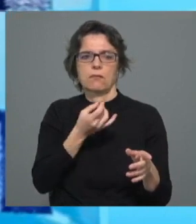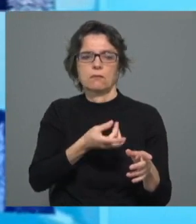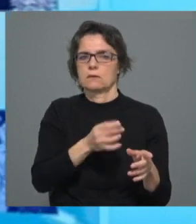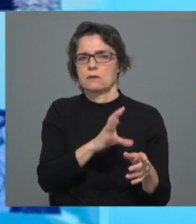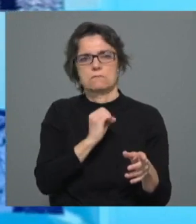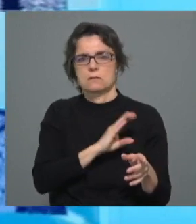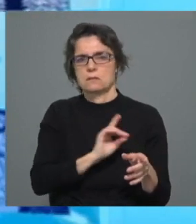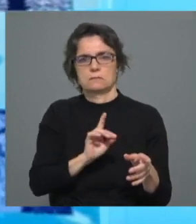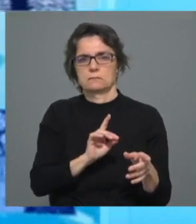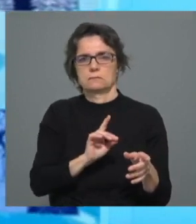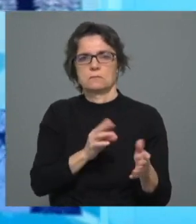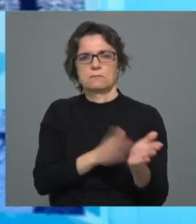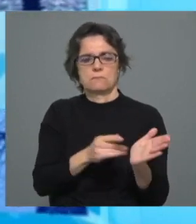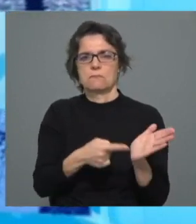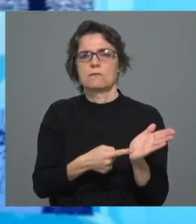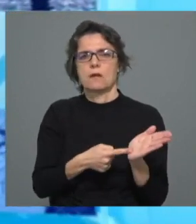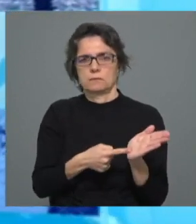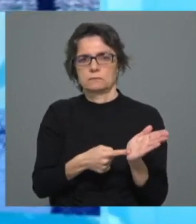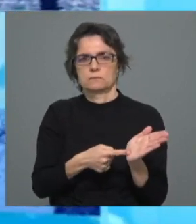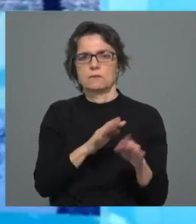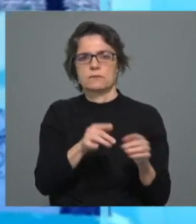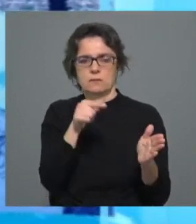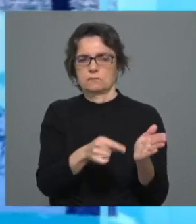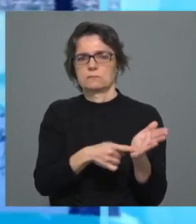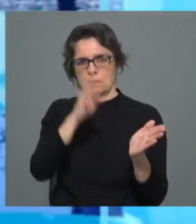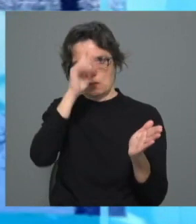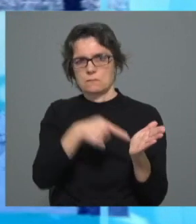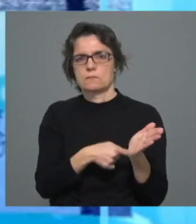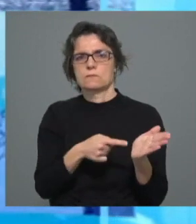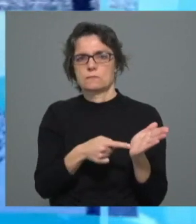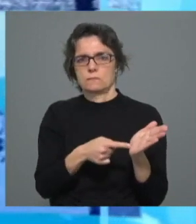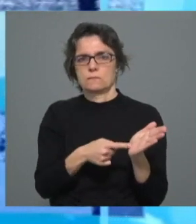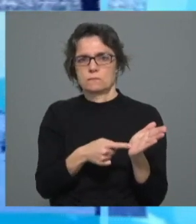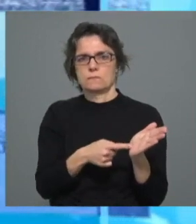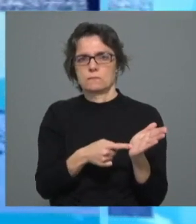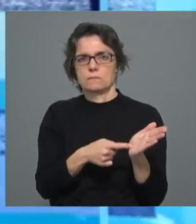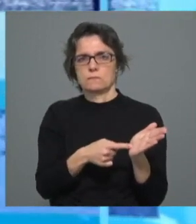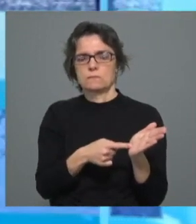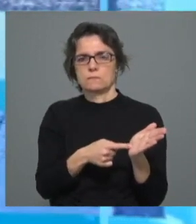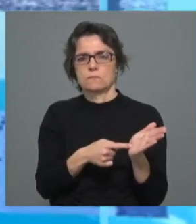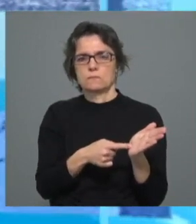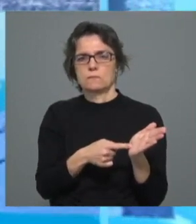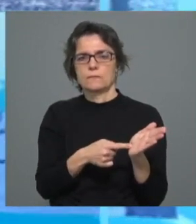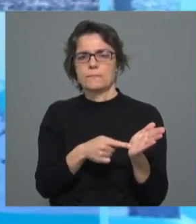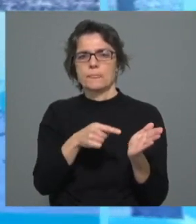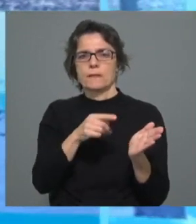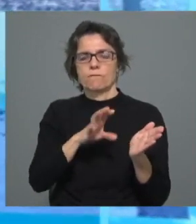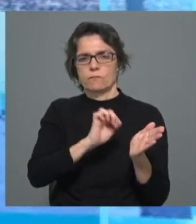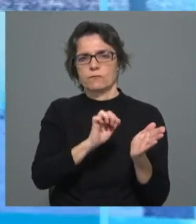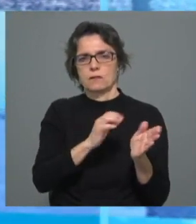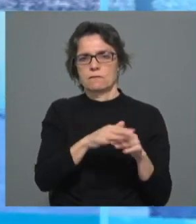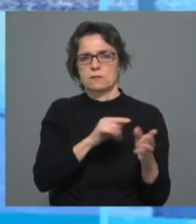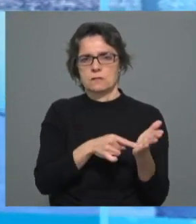revelada, dos factos, que agir na forma que seja adequada, quer do